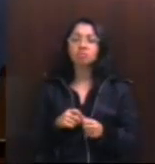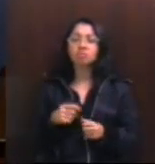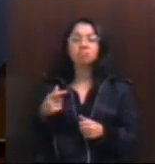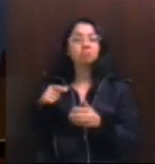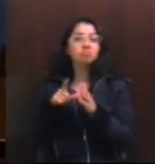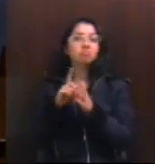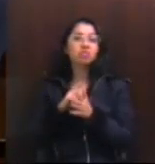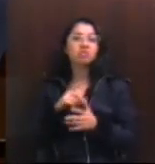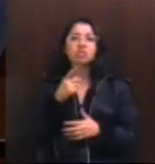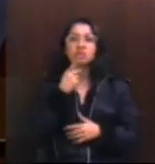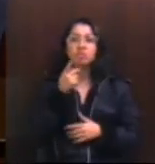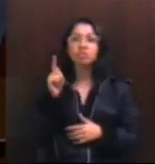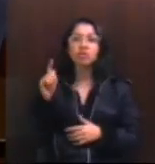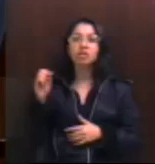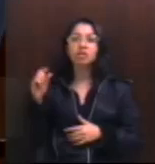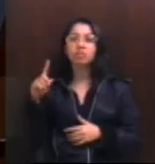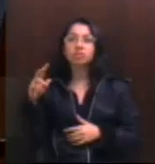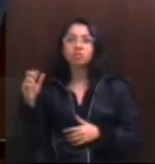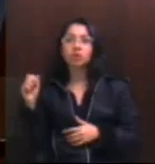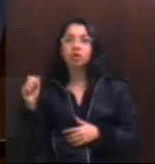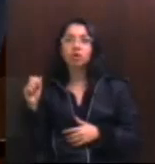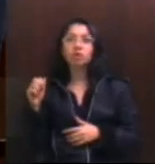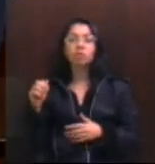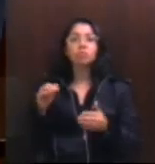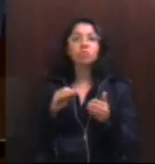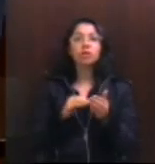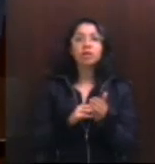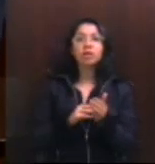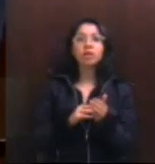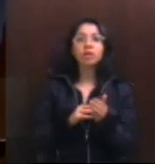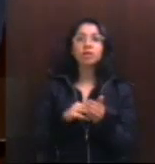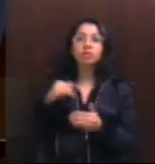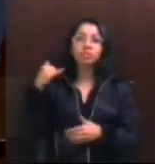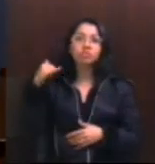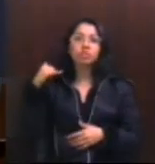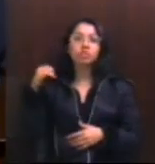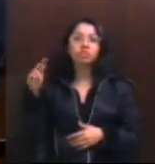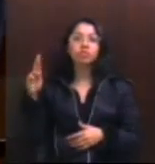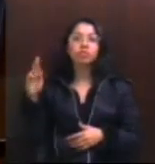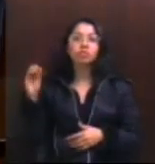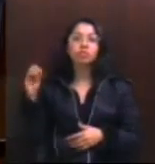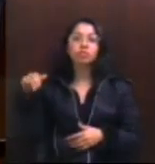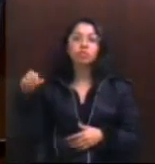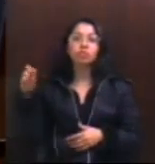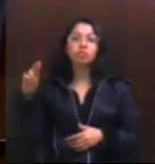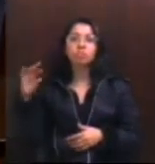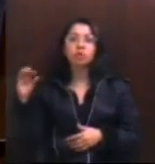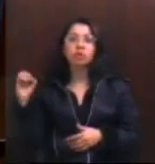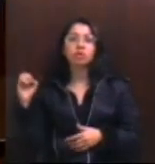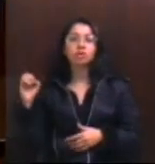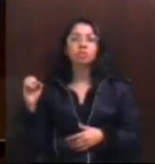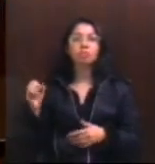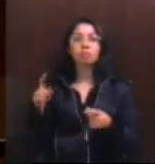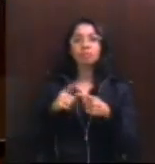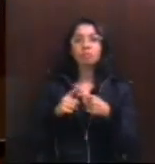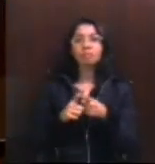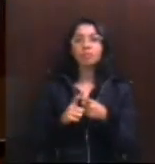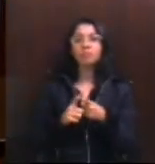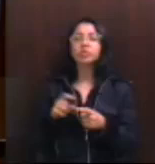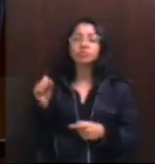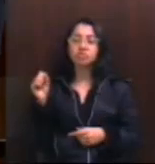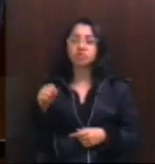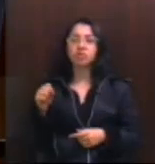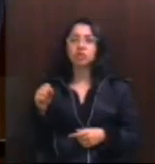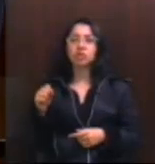caracterização de golpe, até pegarem os grampos do Romero Jucá. Depois dos grampos do Romero Jucá, eu falo, já que teve o golpe, todo mundo sabe, foi assumido,